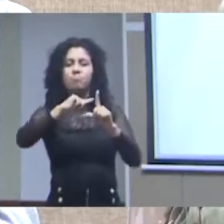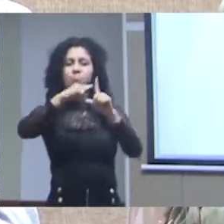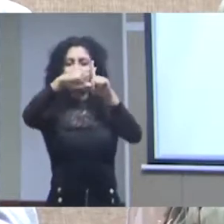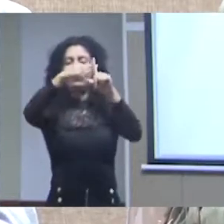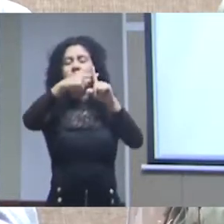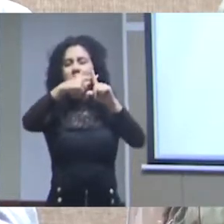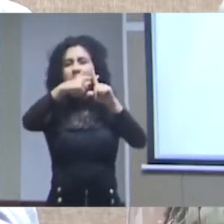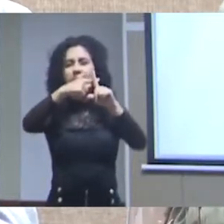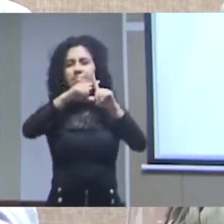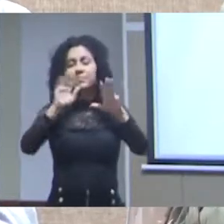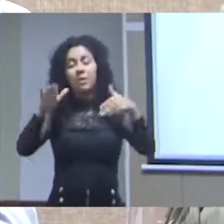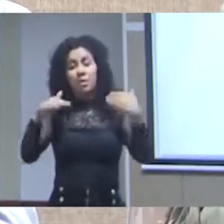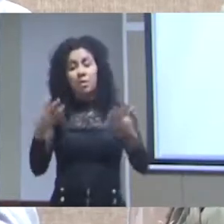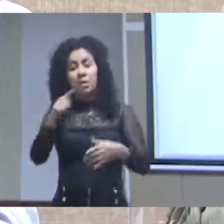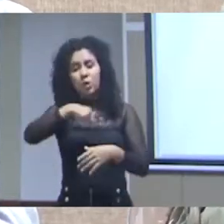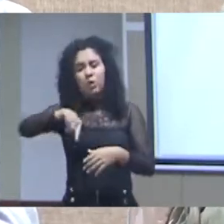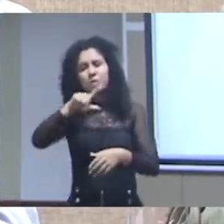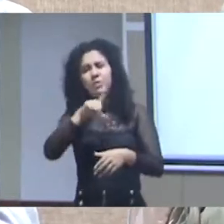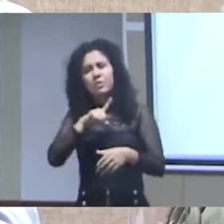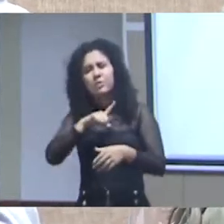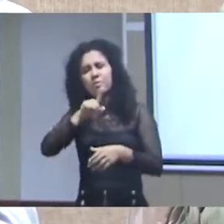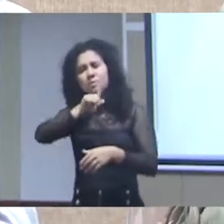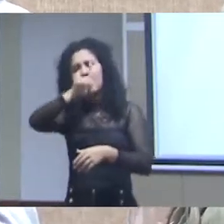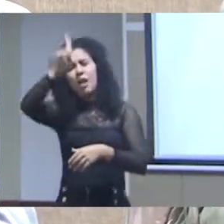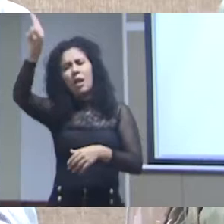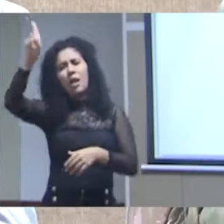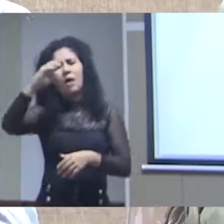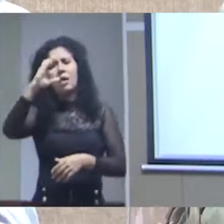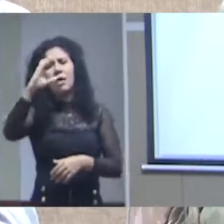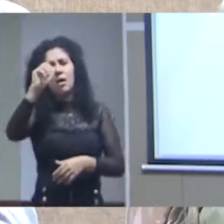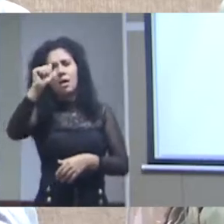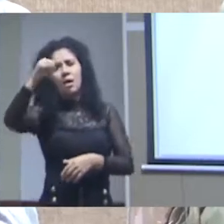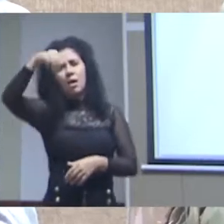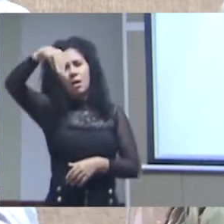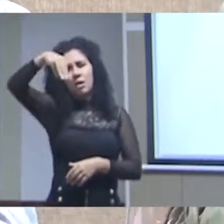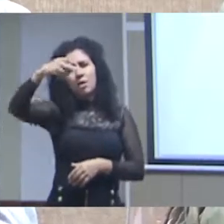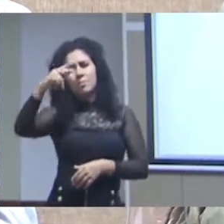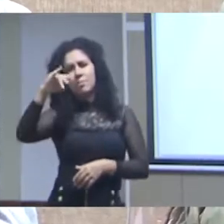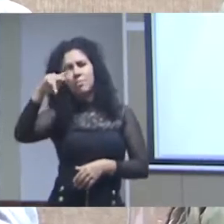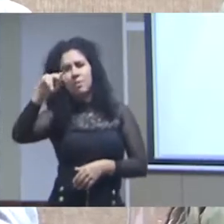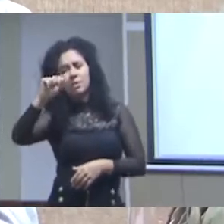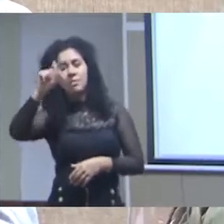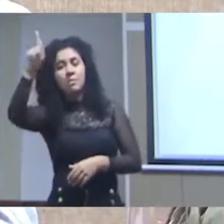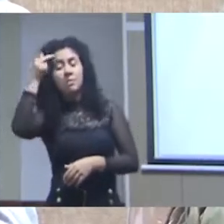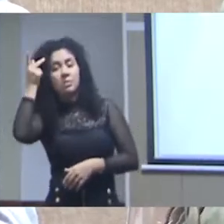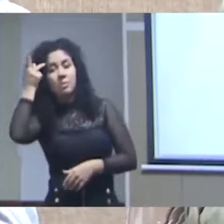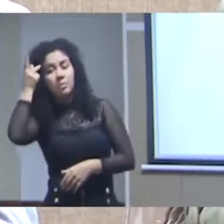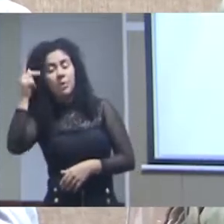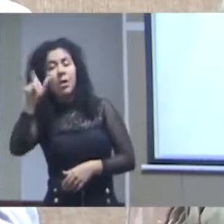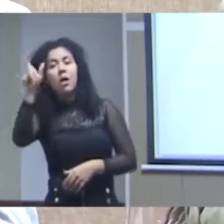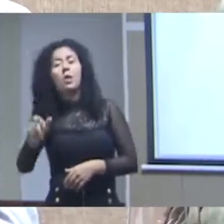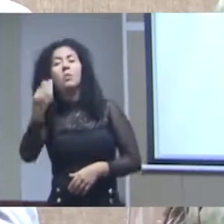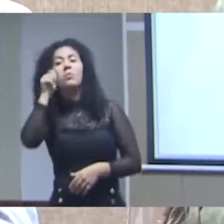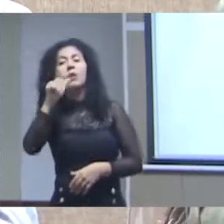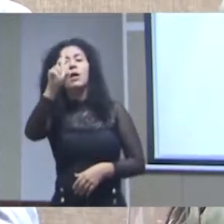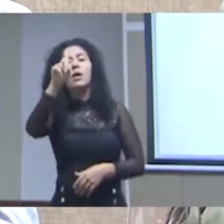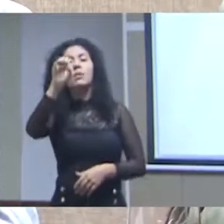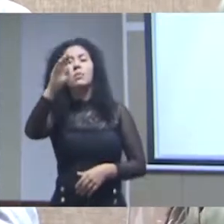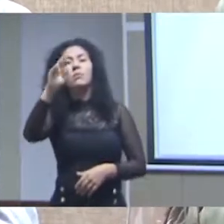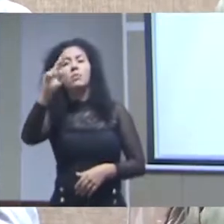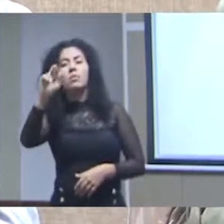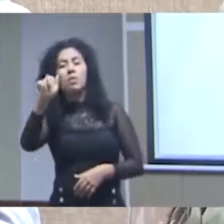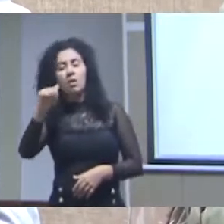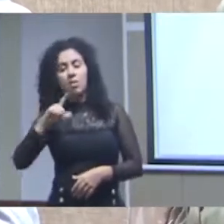a Embrapa informática se não me engano lá em Campinas com a Débora Drucker que hoje está lá e sempre